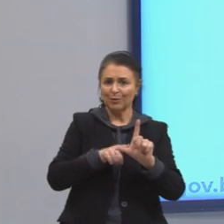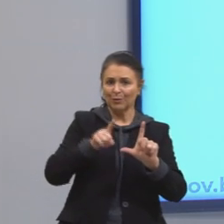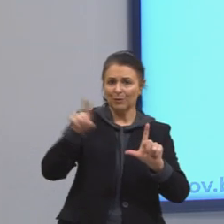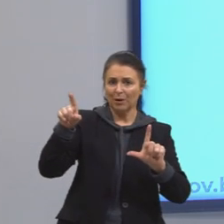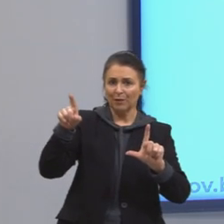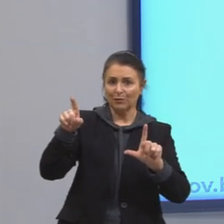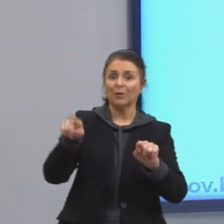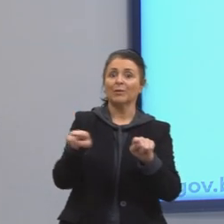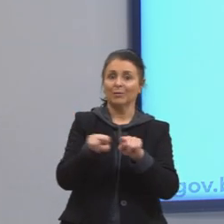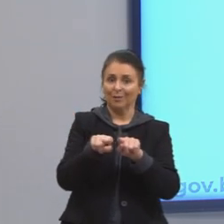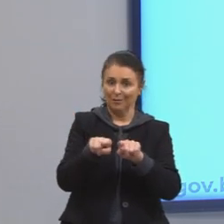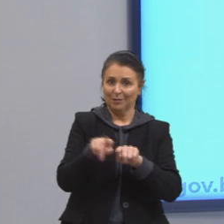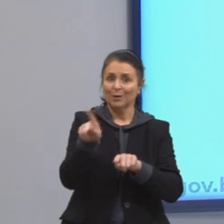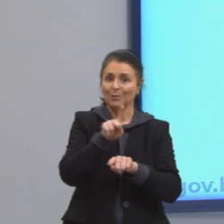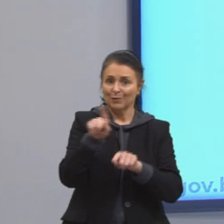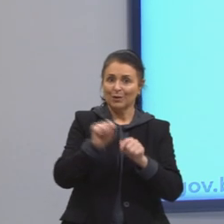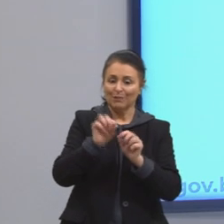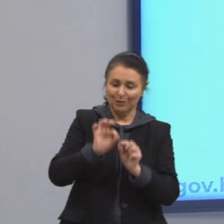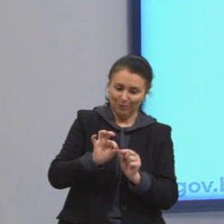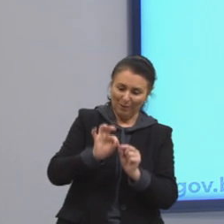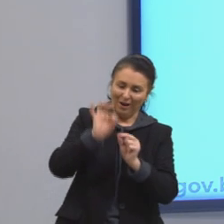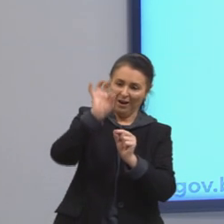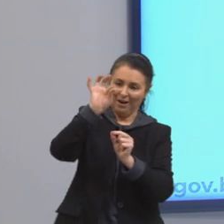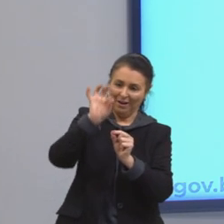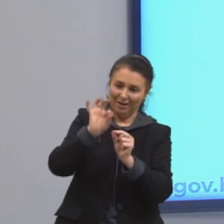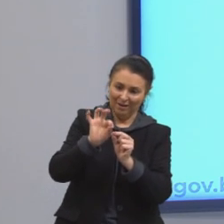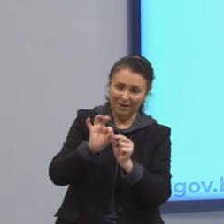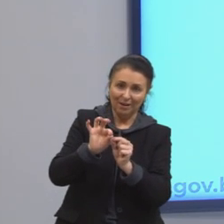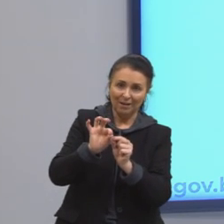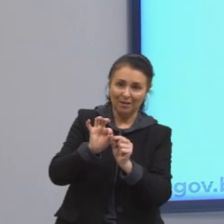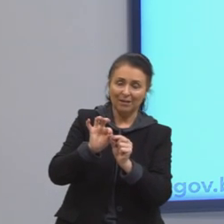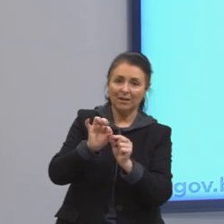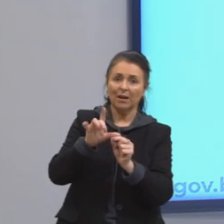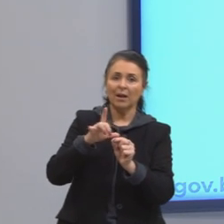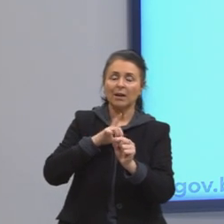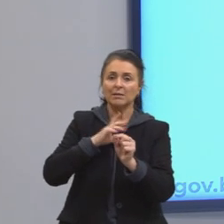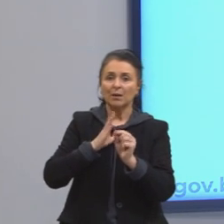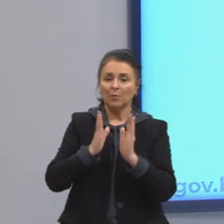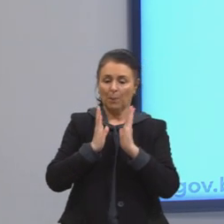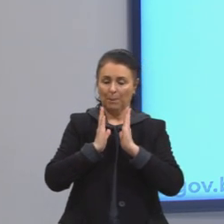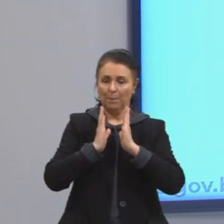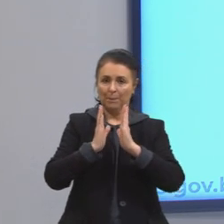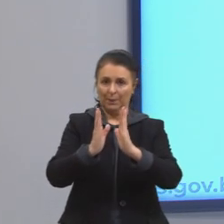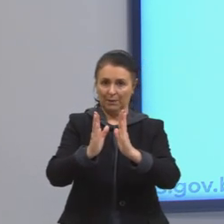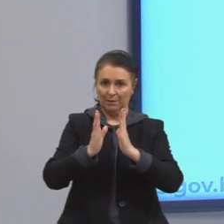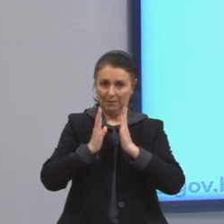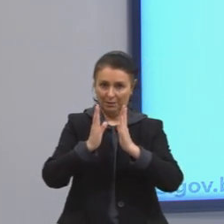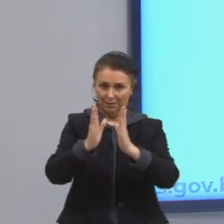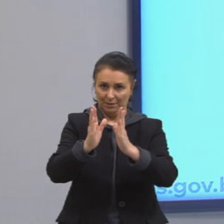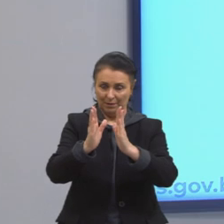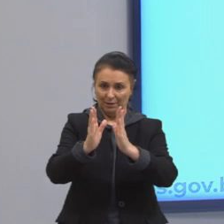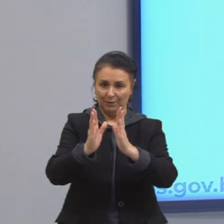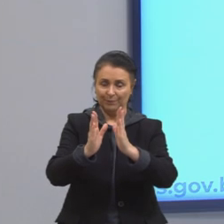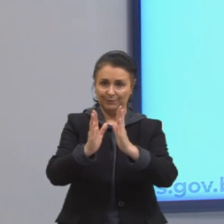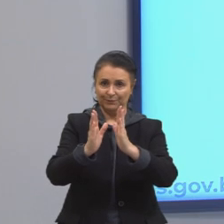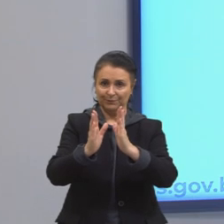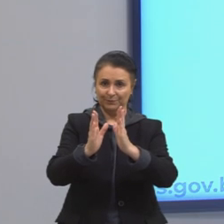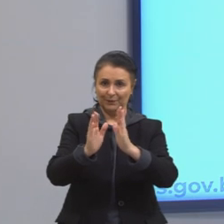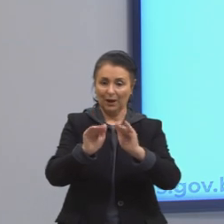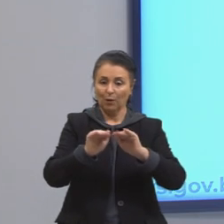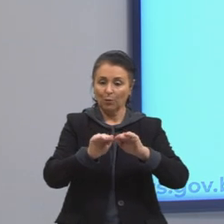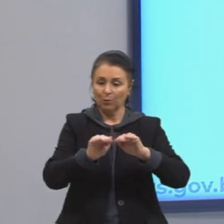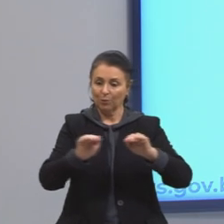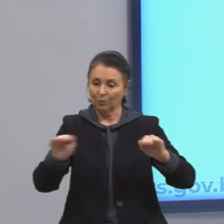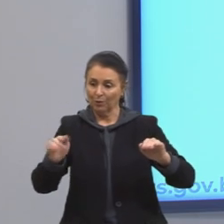Eu tracei aqui outra reta. Essa reta que eu estou traçando, ela é sempre paralela ao eixo horizontal, desculpa, ao eixo horizontal,